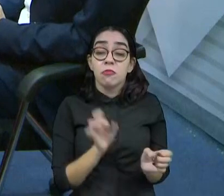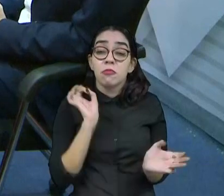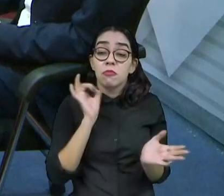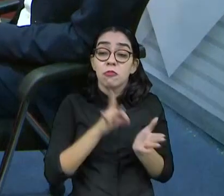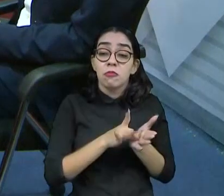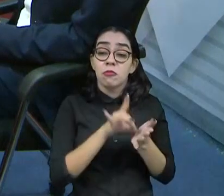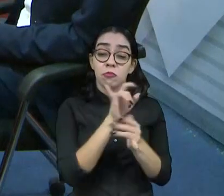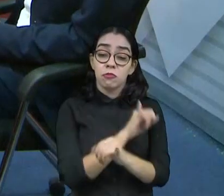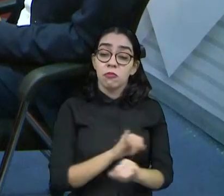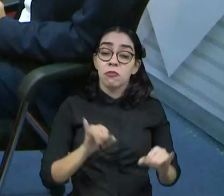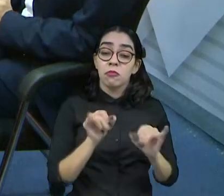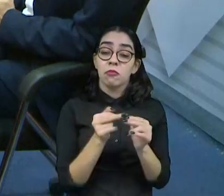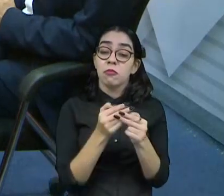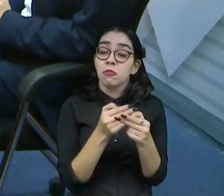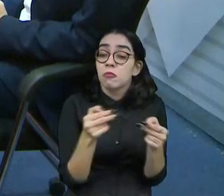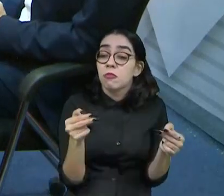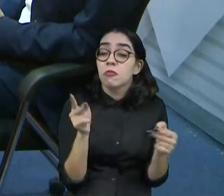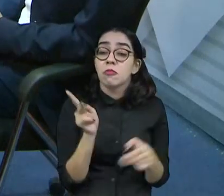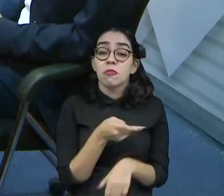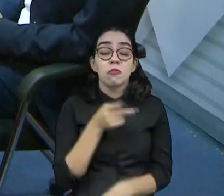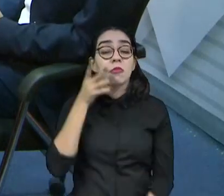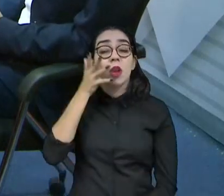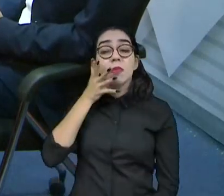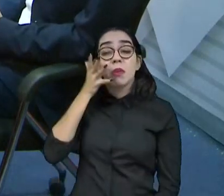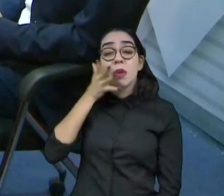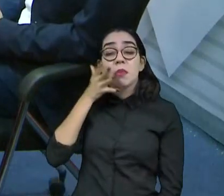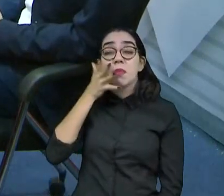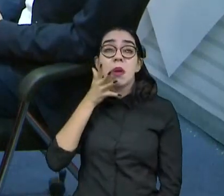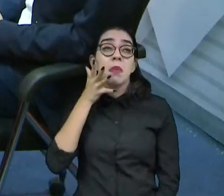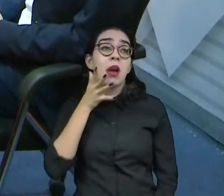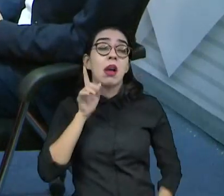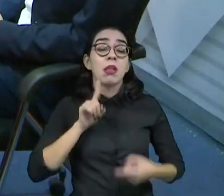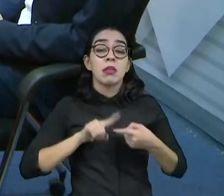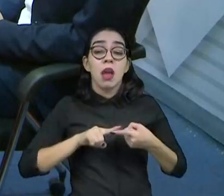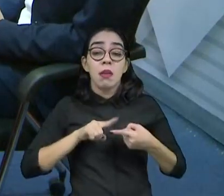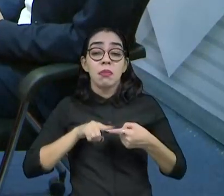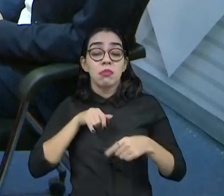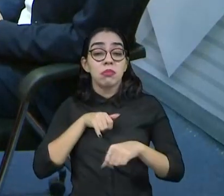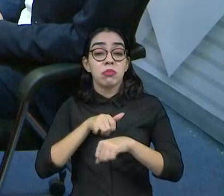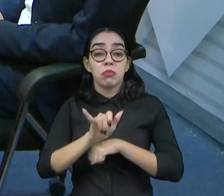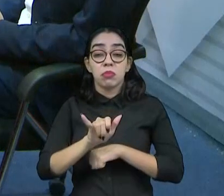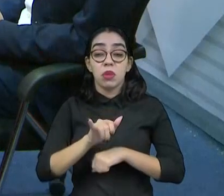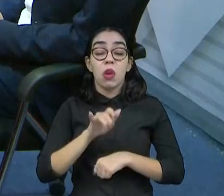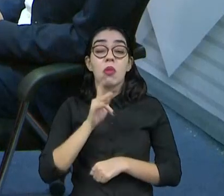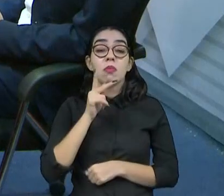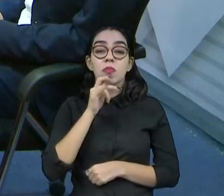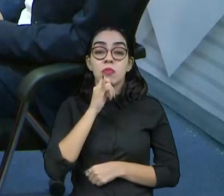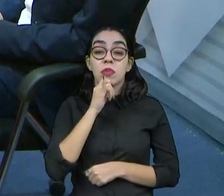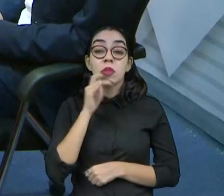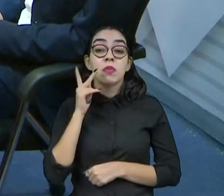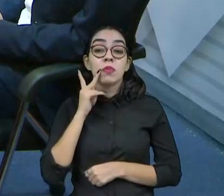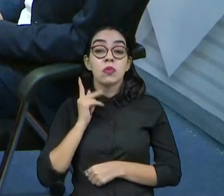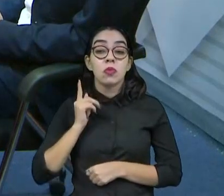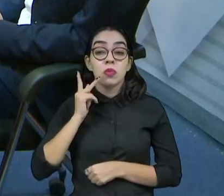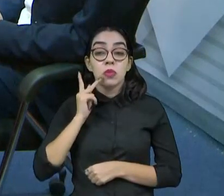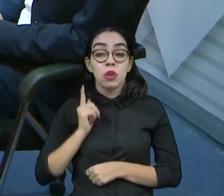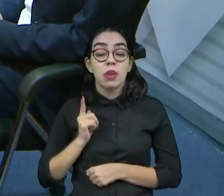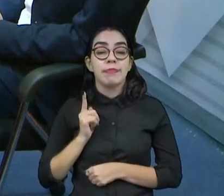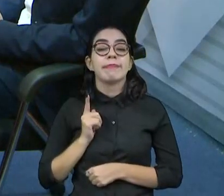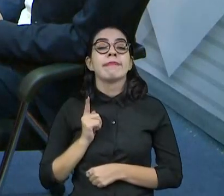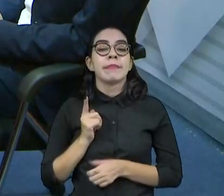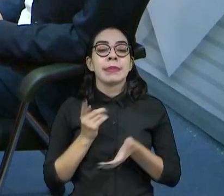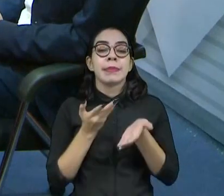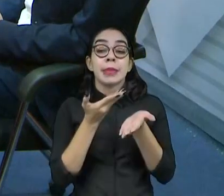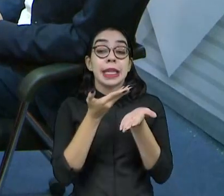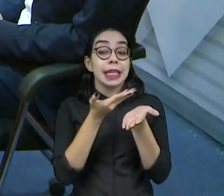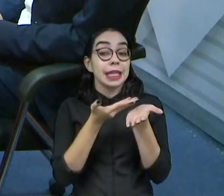novos que estão acontecendo. Às vezes, uma declaração que dá num podcast... Aqui no Ceará, teve candidato que praticamente perdeu a campanha,